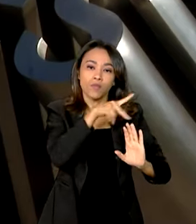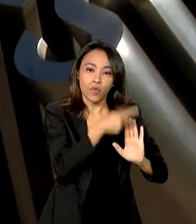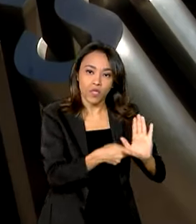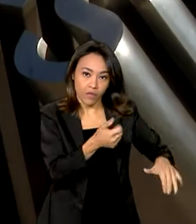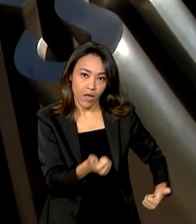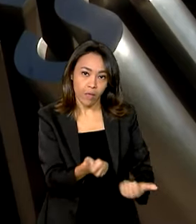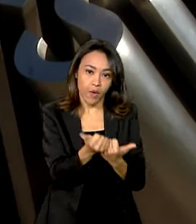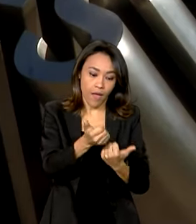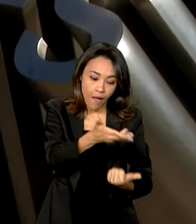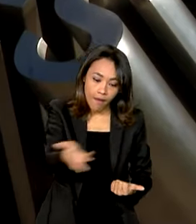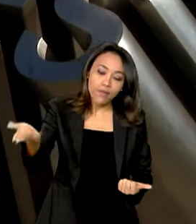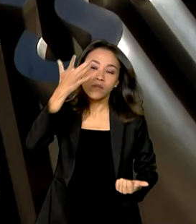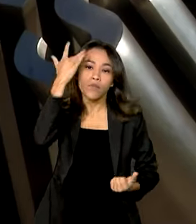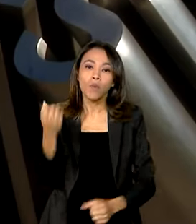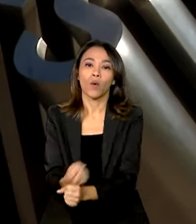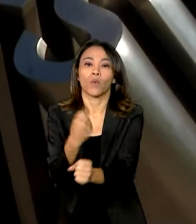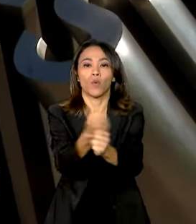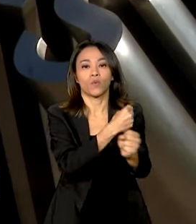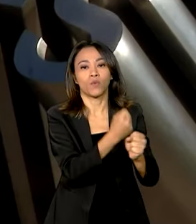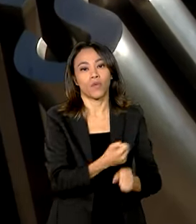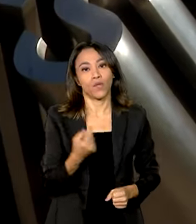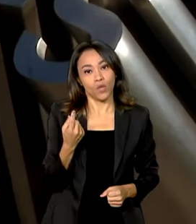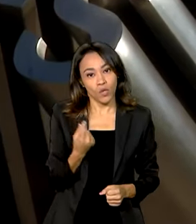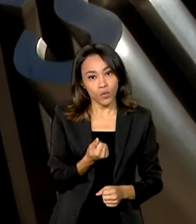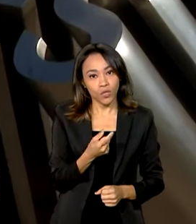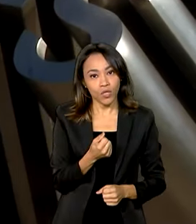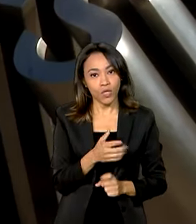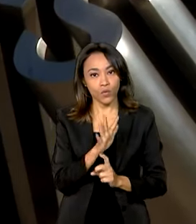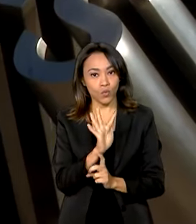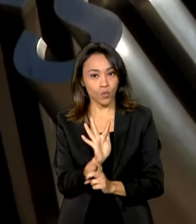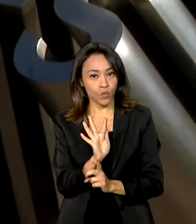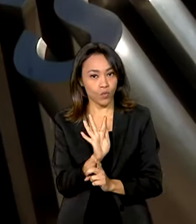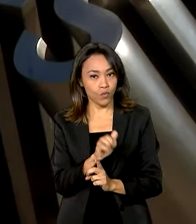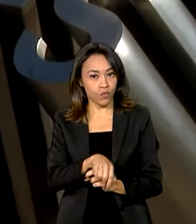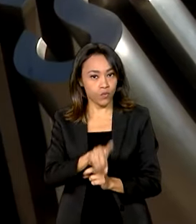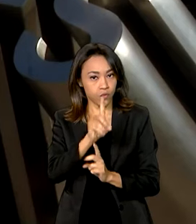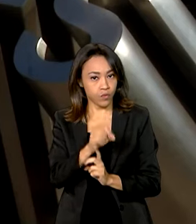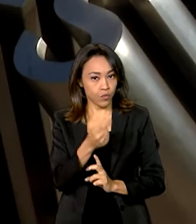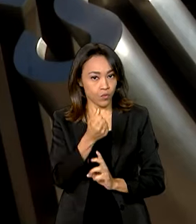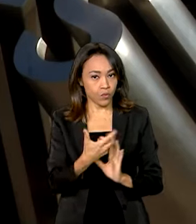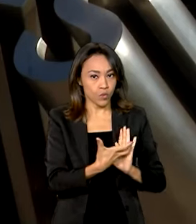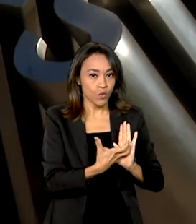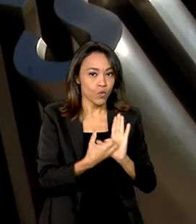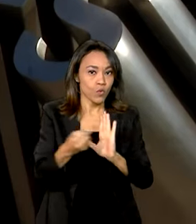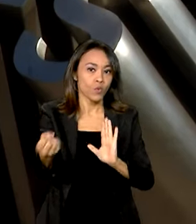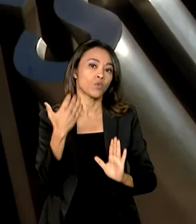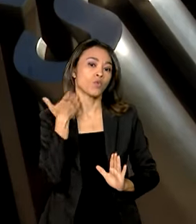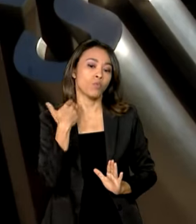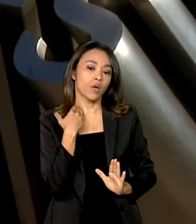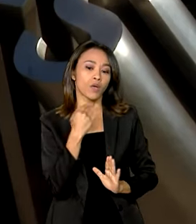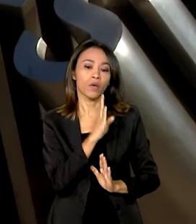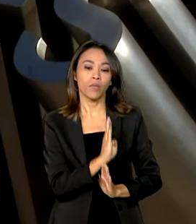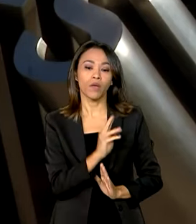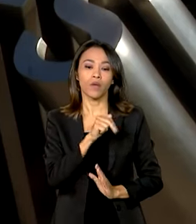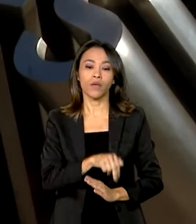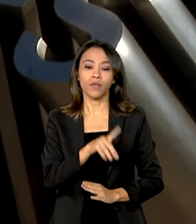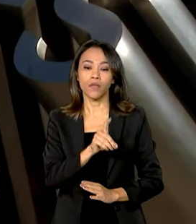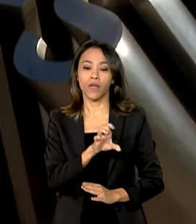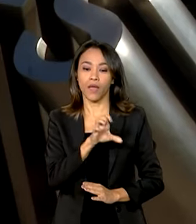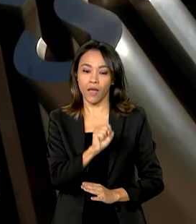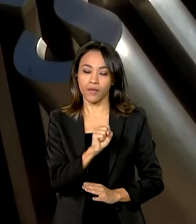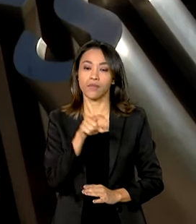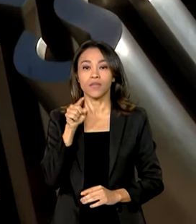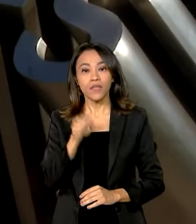Os recursos saem do Fundo Internacional de Desenvolvimento Agrícola, do BNDES e do Green Climate Fund. Vanessa, essa